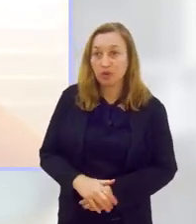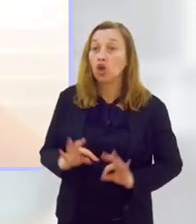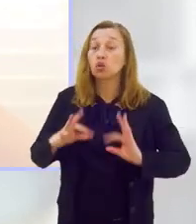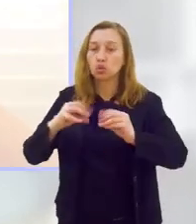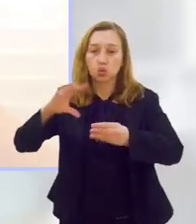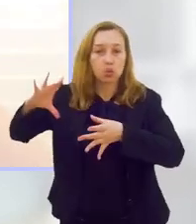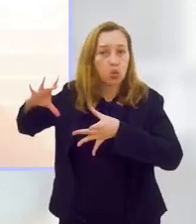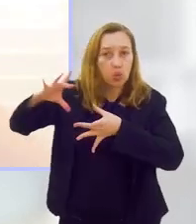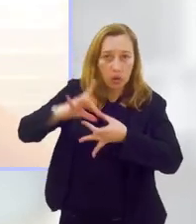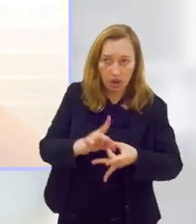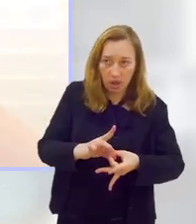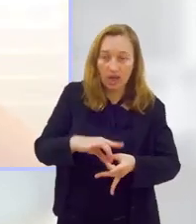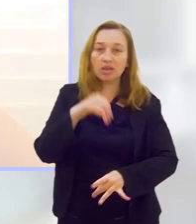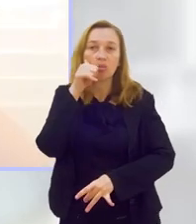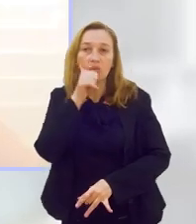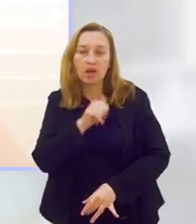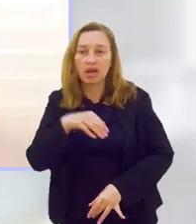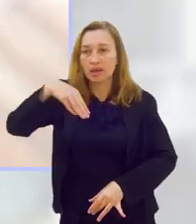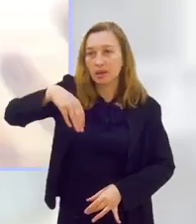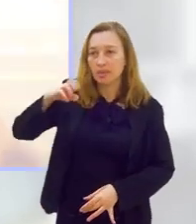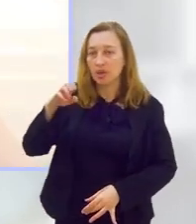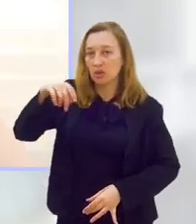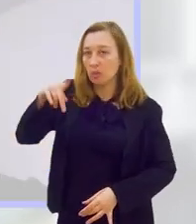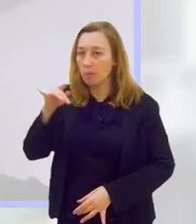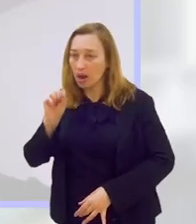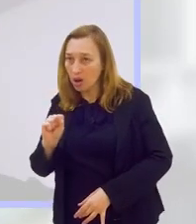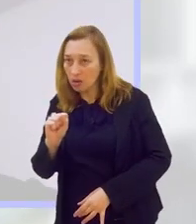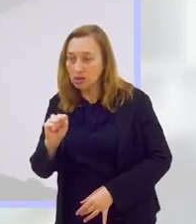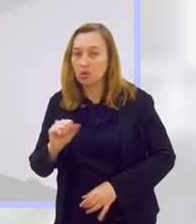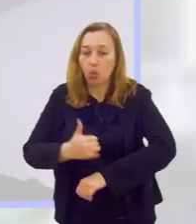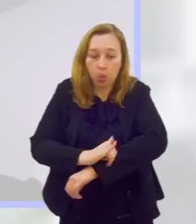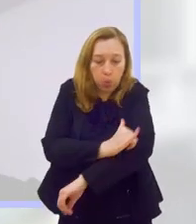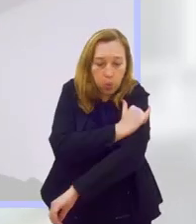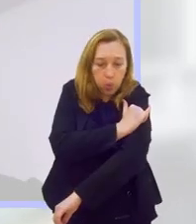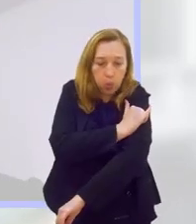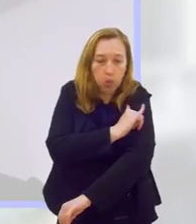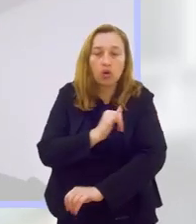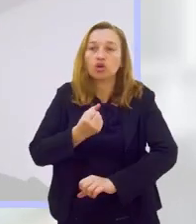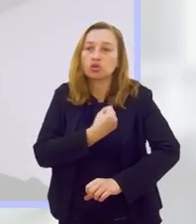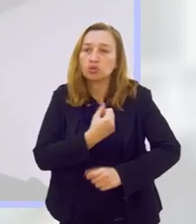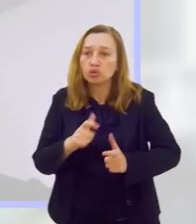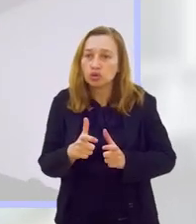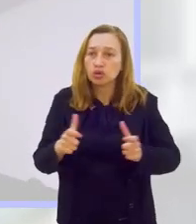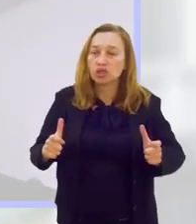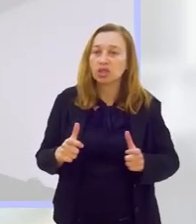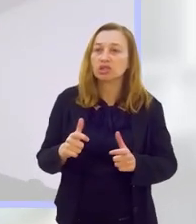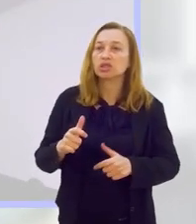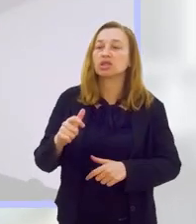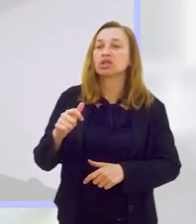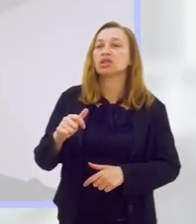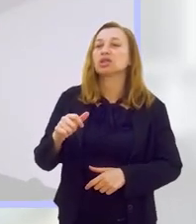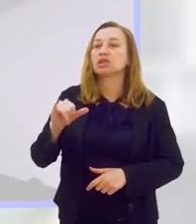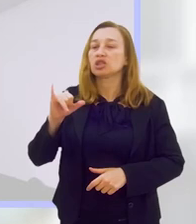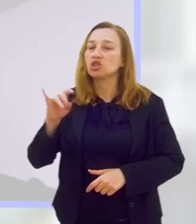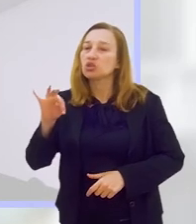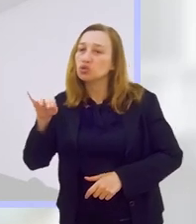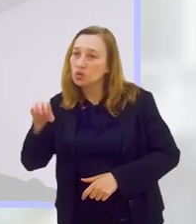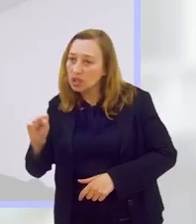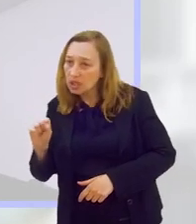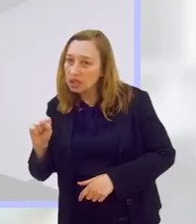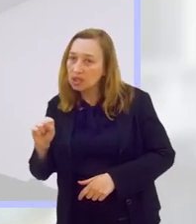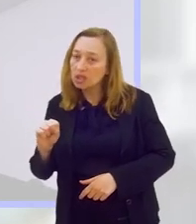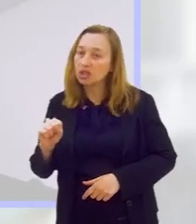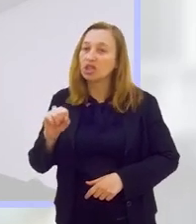menopausa e obesas, o aumento da insulina, né, o aumento desse IGF-1, que é o fator